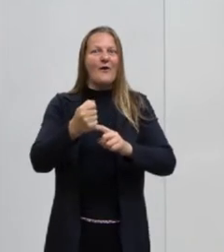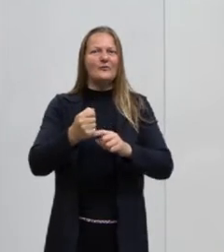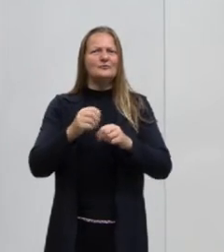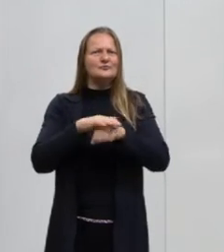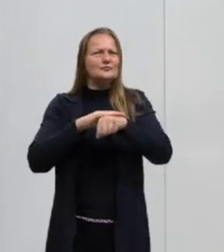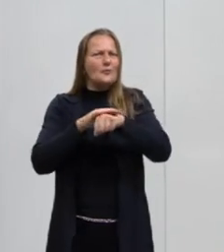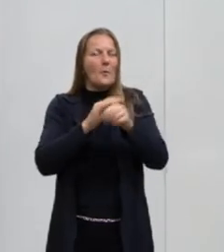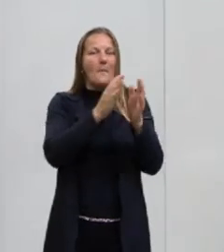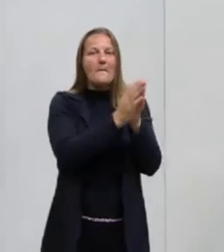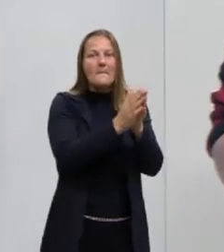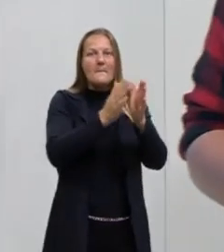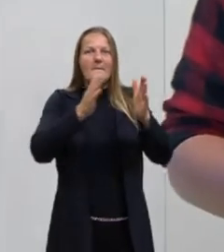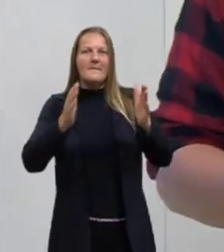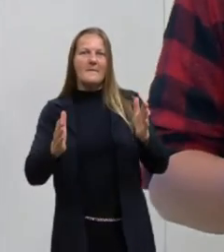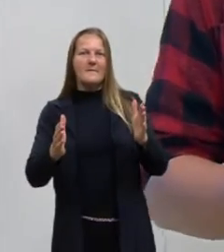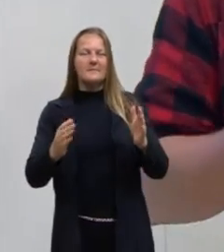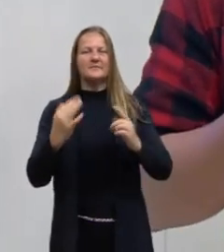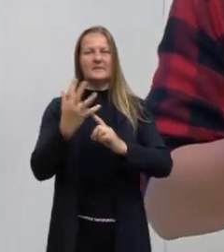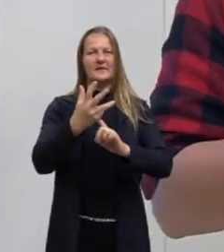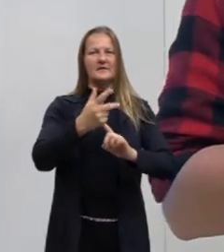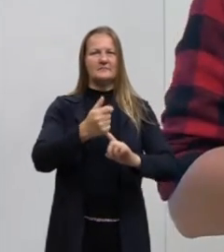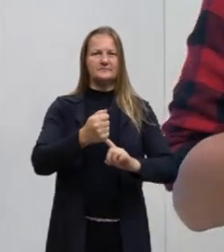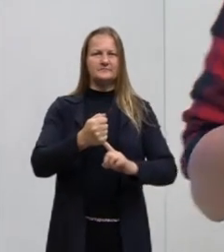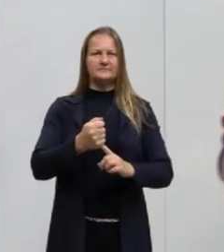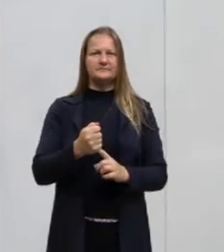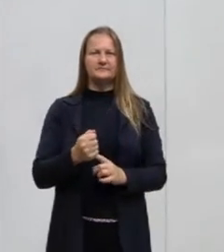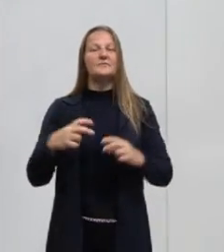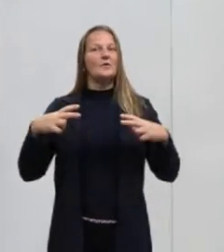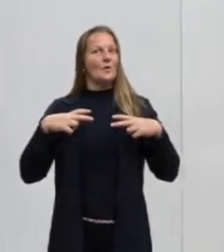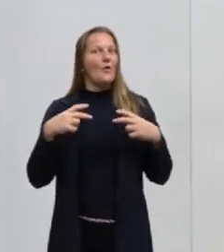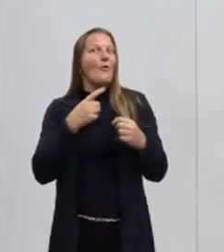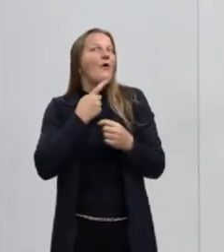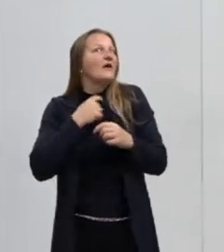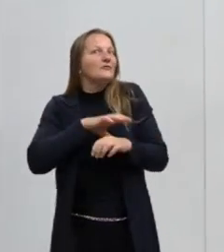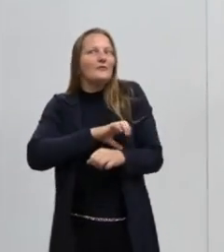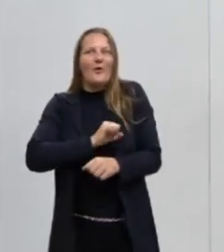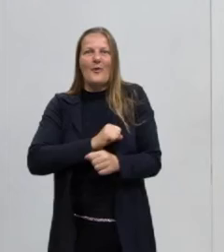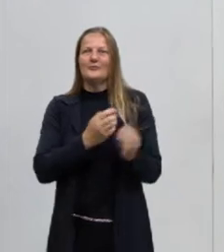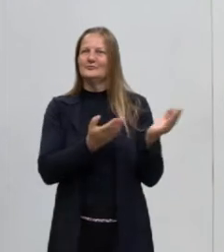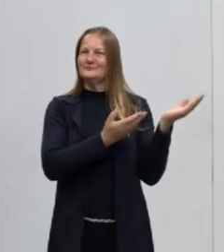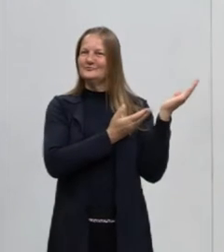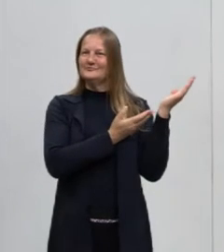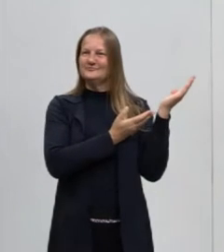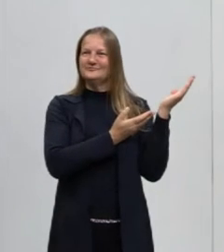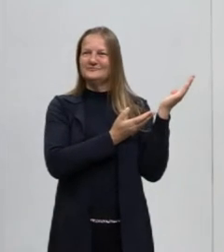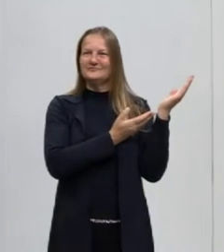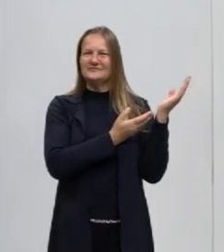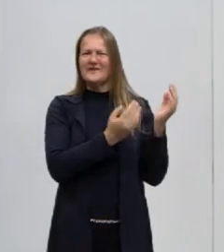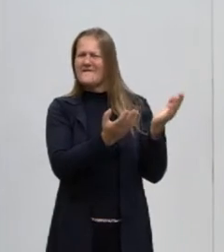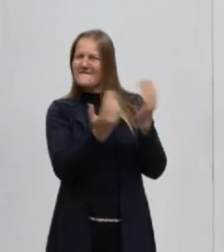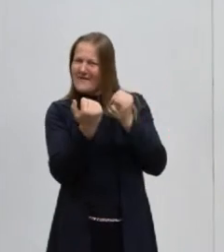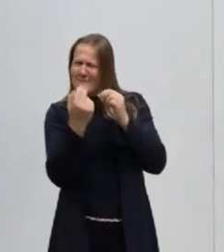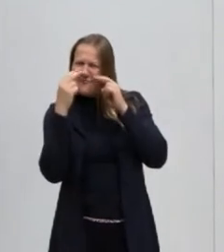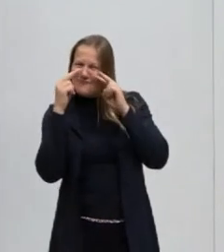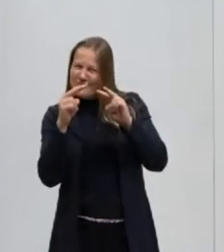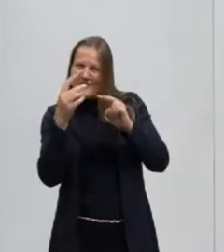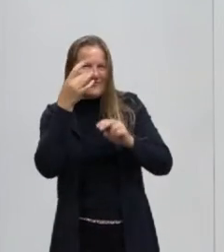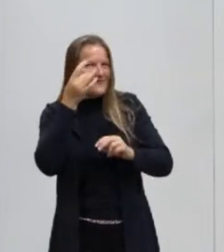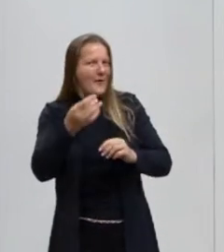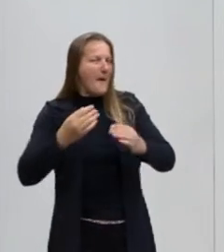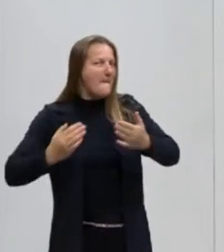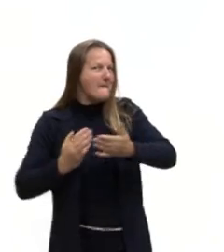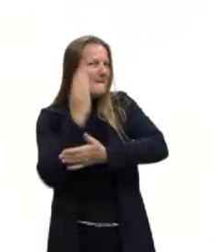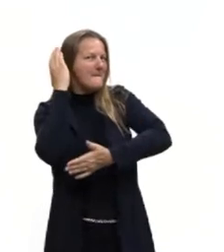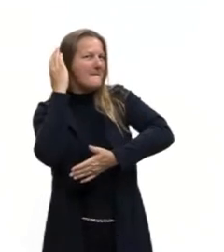período da arte que particularmente eu gosto muito. Então, bora se ligar nessa aula e partiu